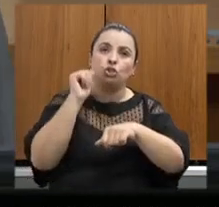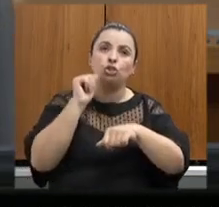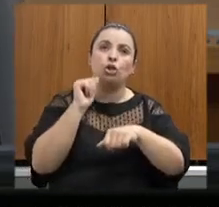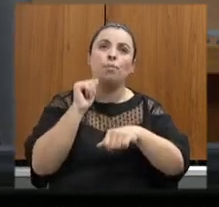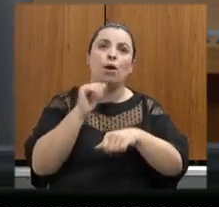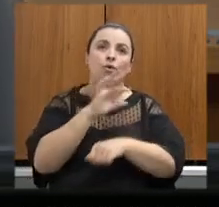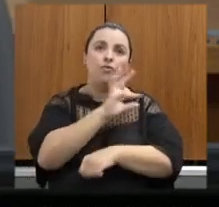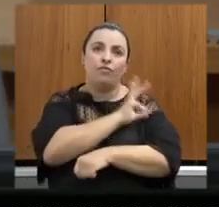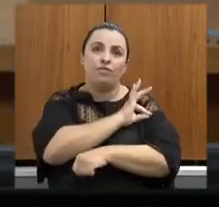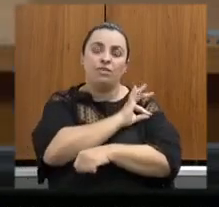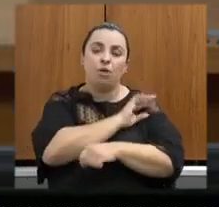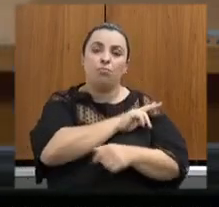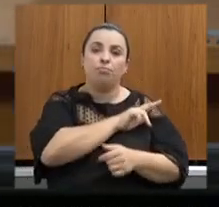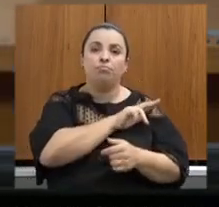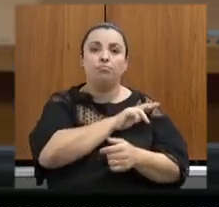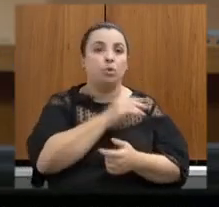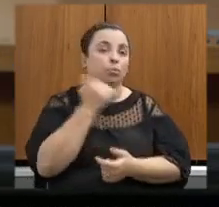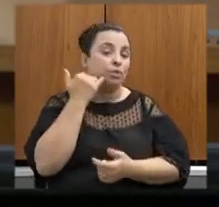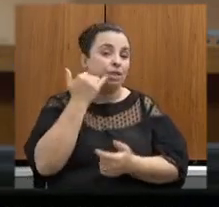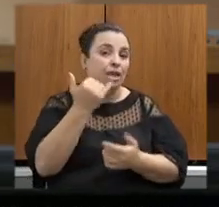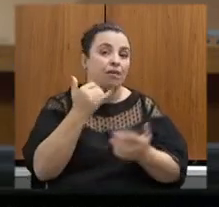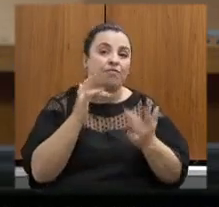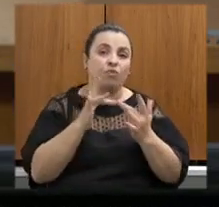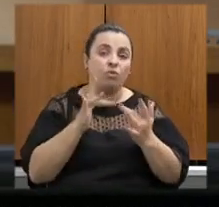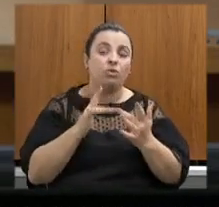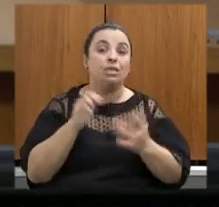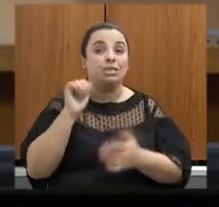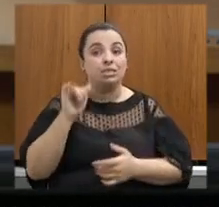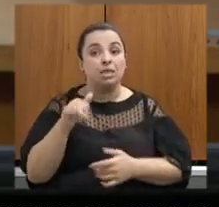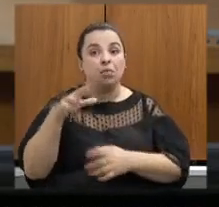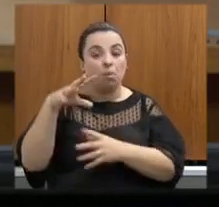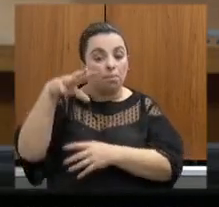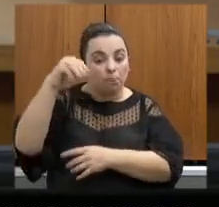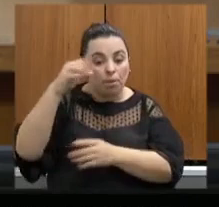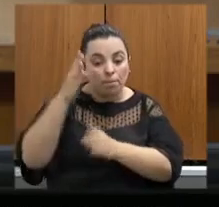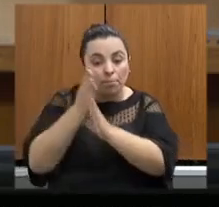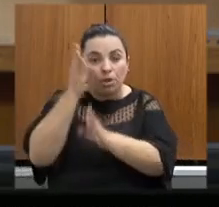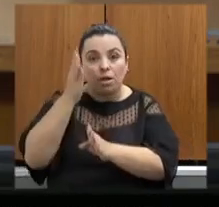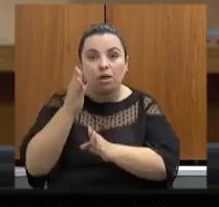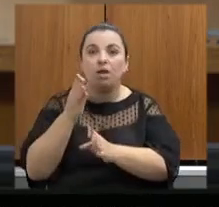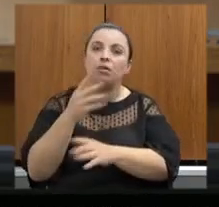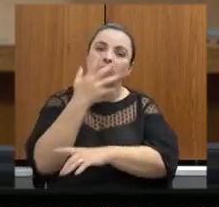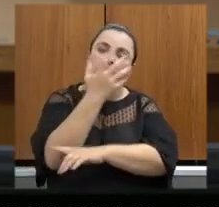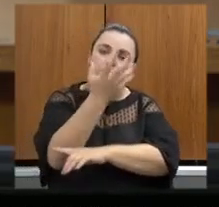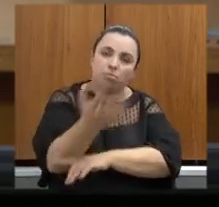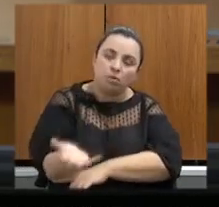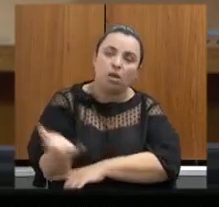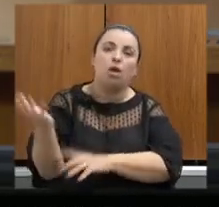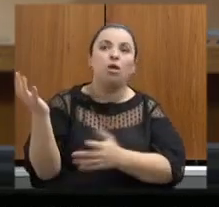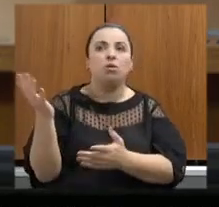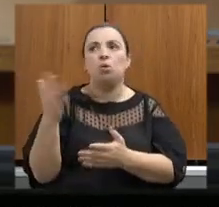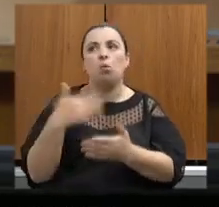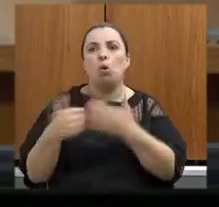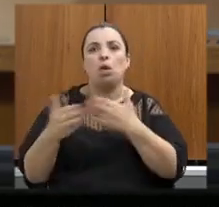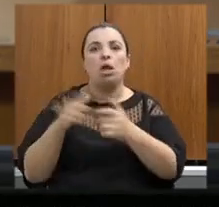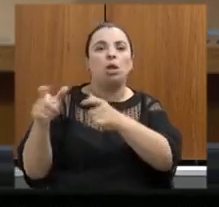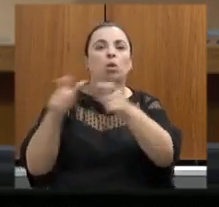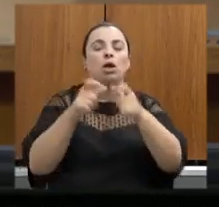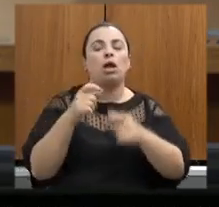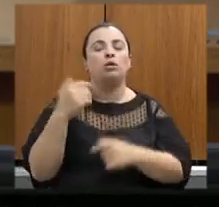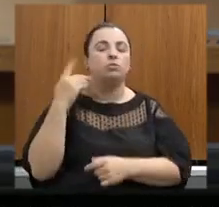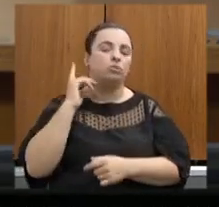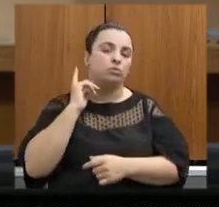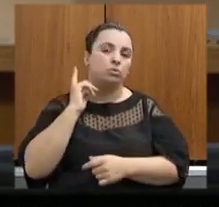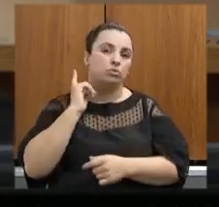detecção de intervenção ambiental ou de desmatamento irregular em algum local do nosso estado de maneira mais célere